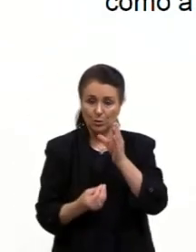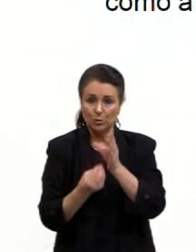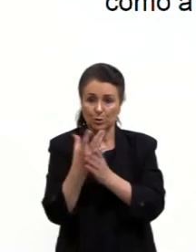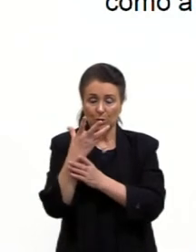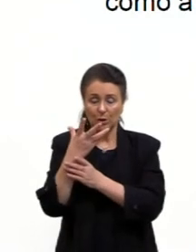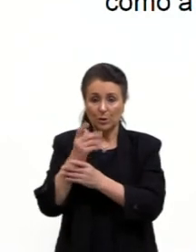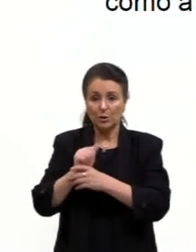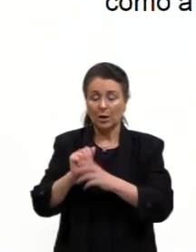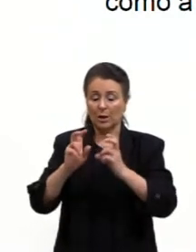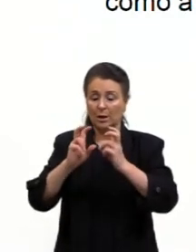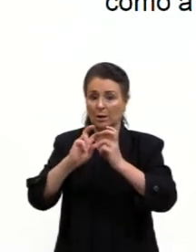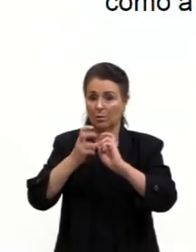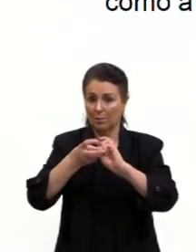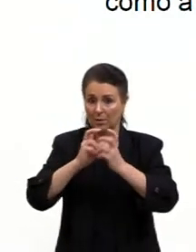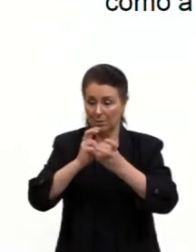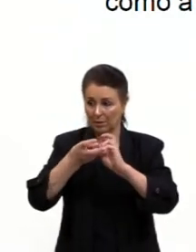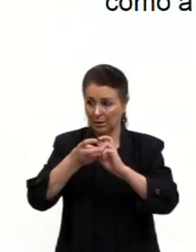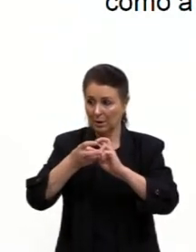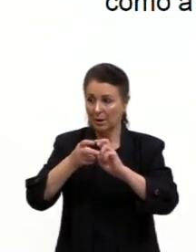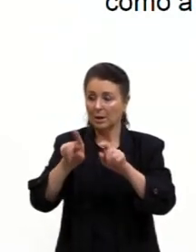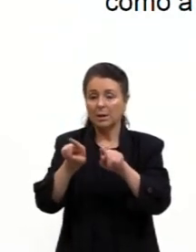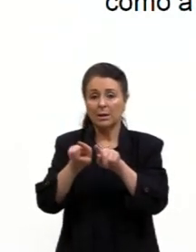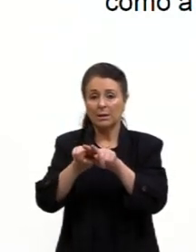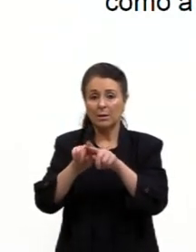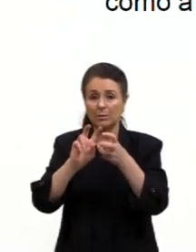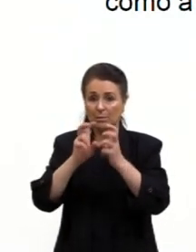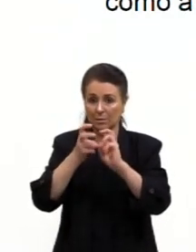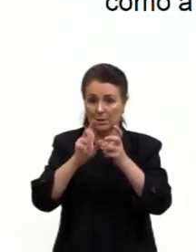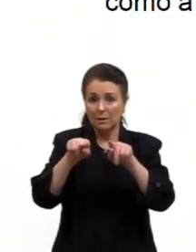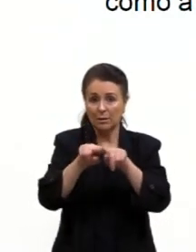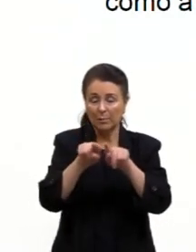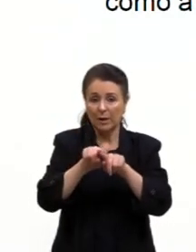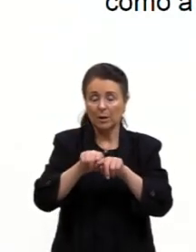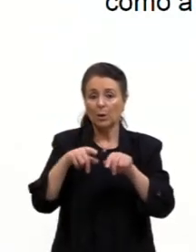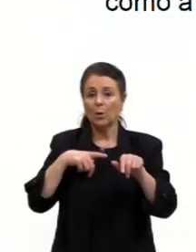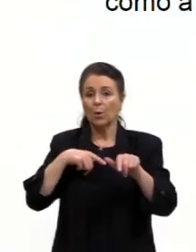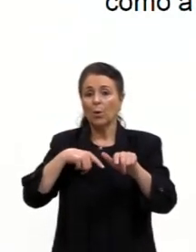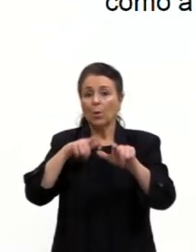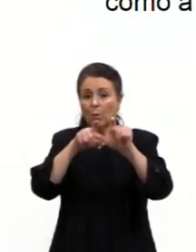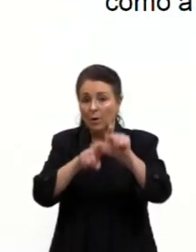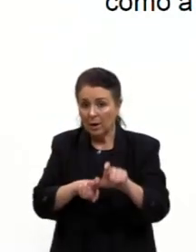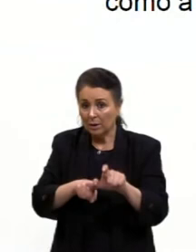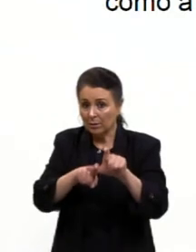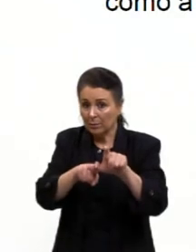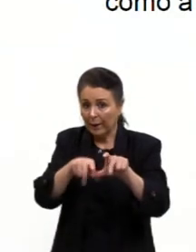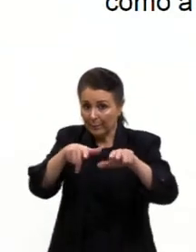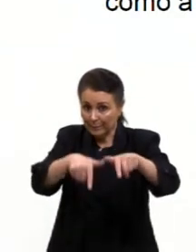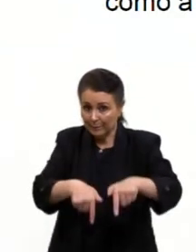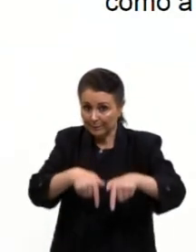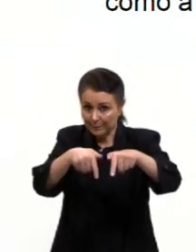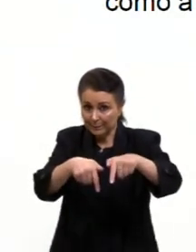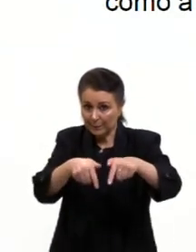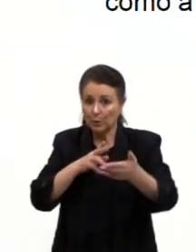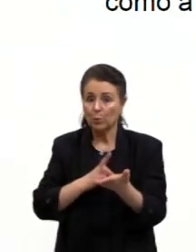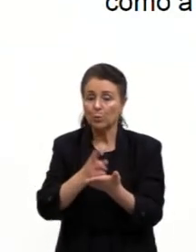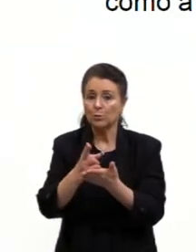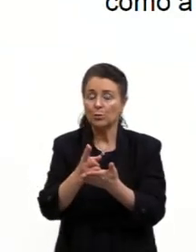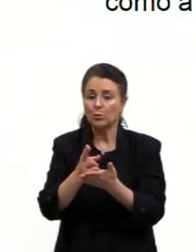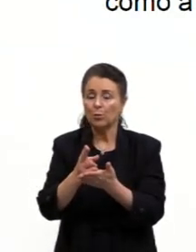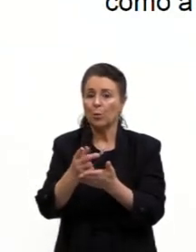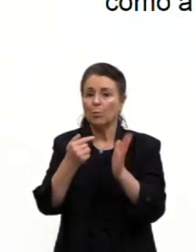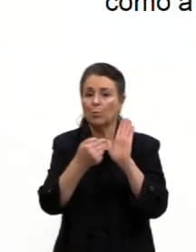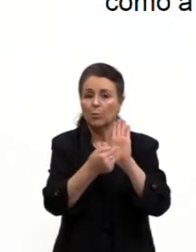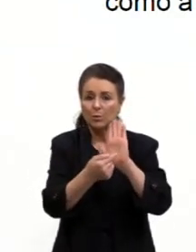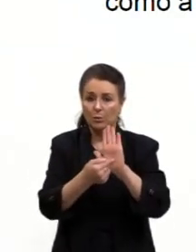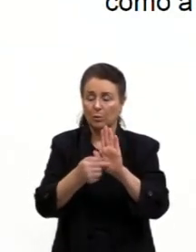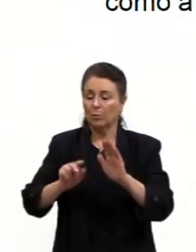capoeira ou o candomblé, deve considerar que elas a permanecem como reprodução dos valores e